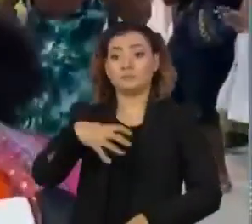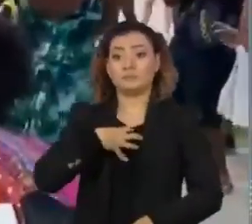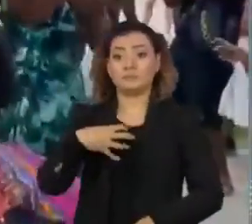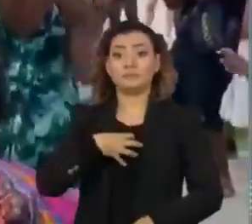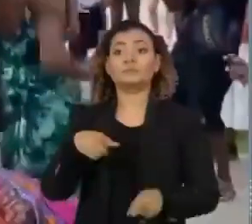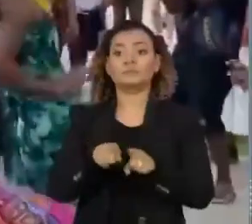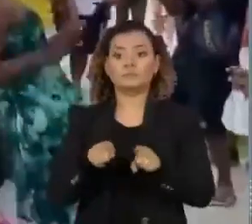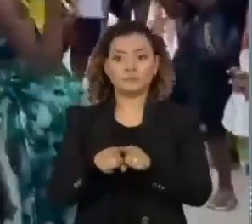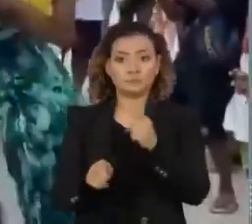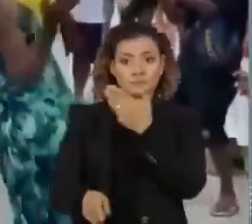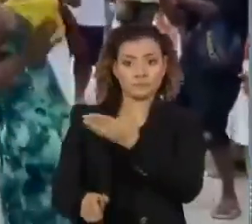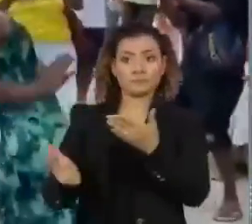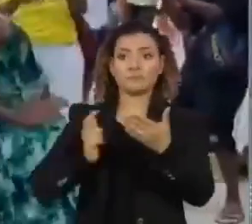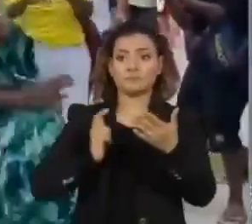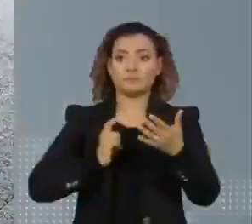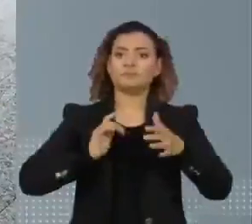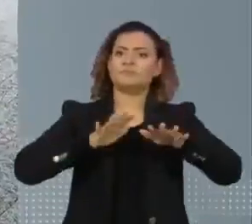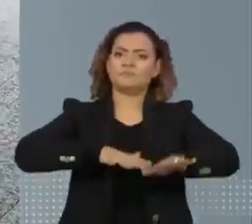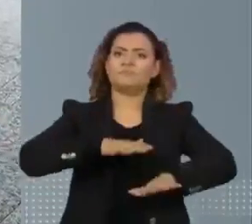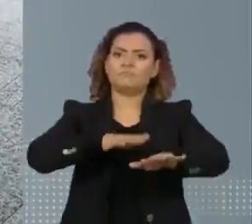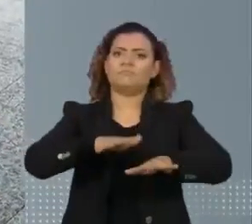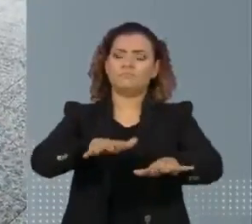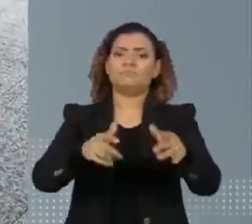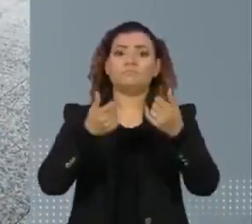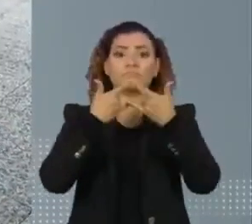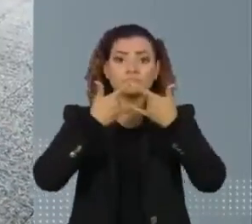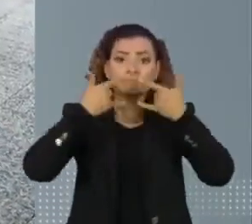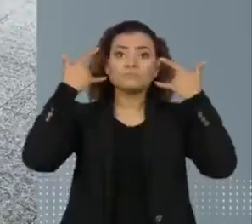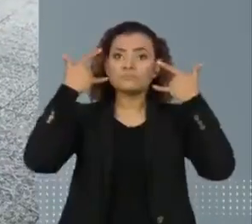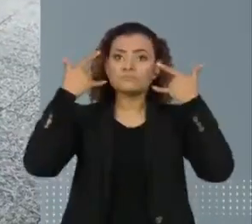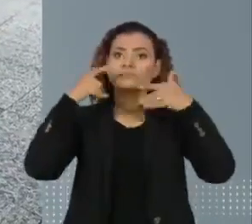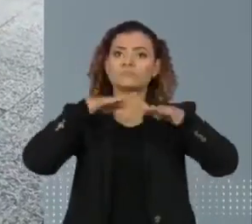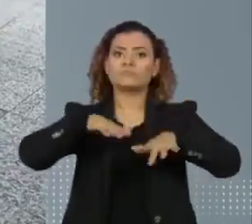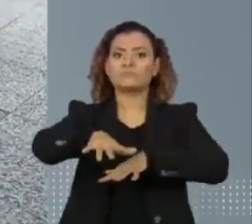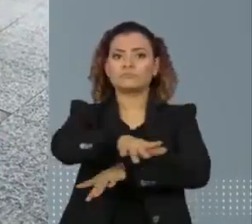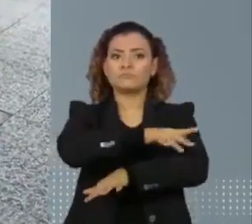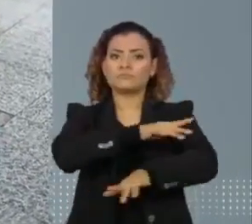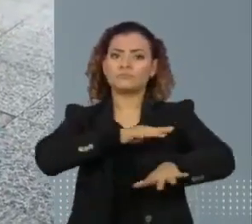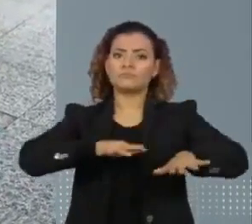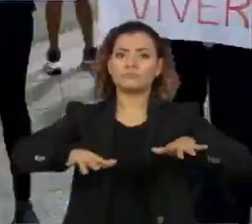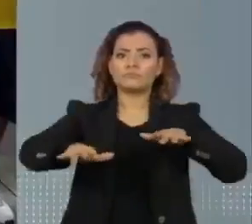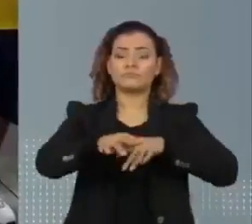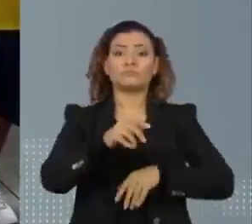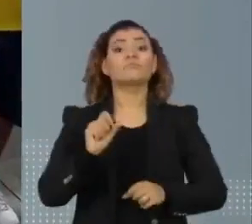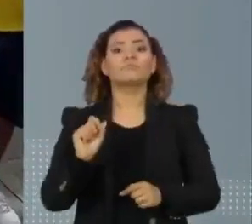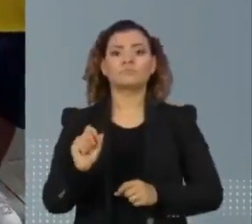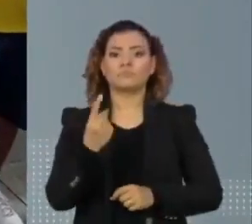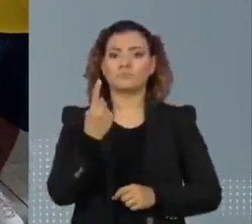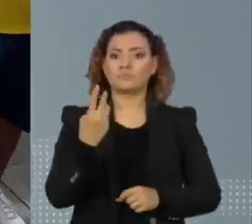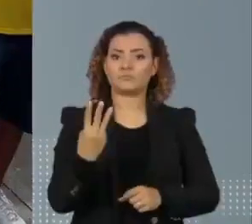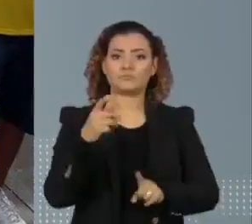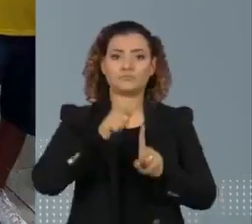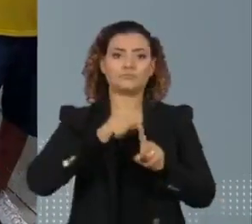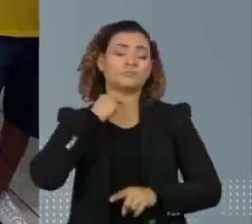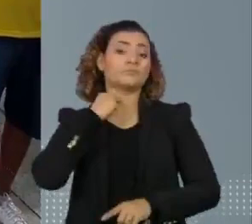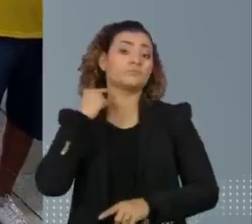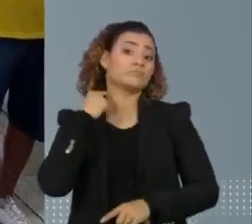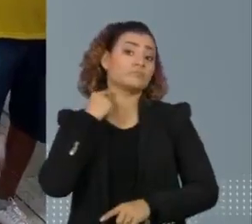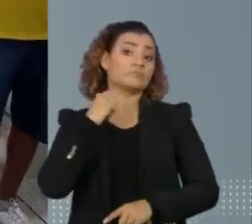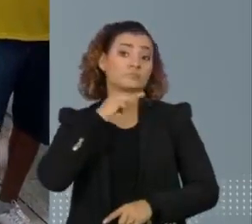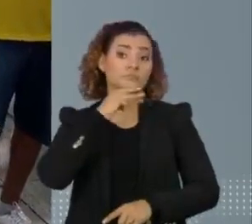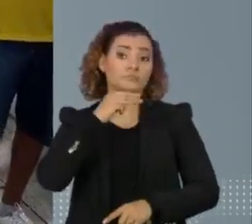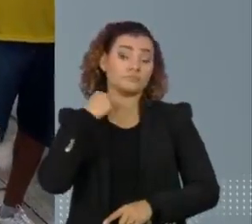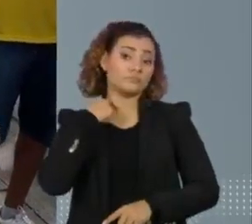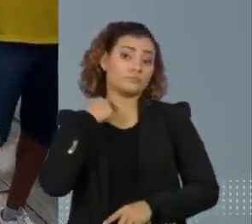também não impediu as manifestações. Usando máscaras, os manifestantes marcaram o 13 de maio com as frases Nós não vamos